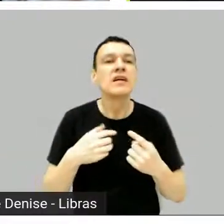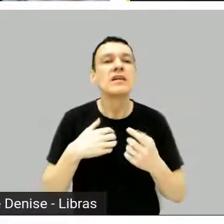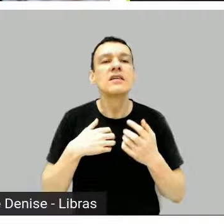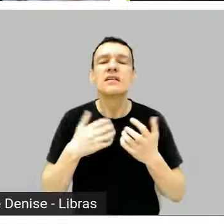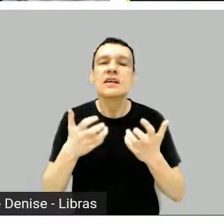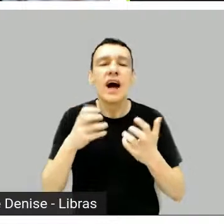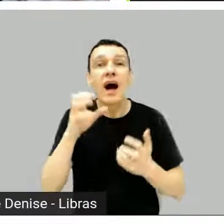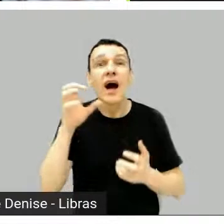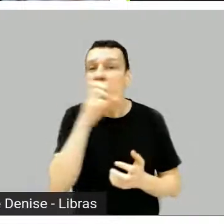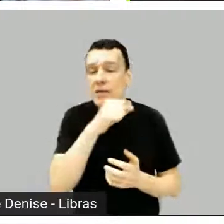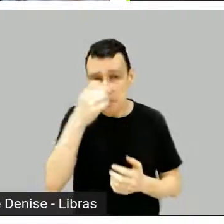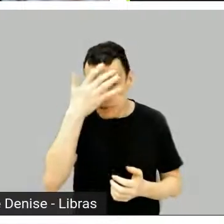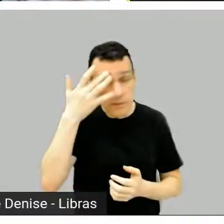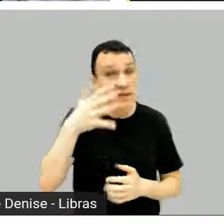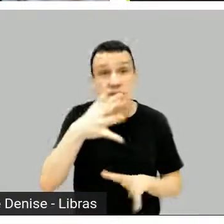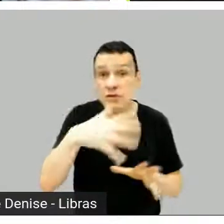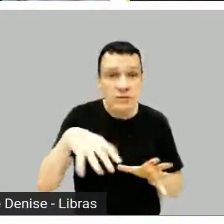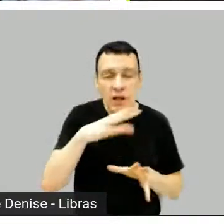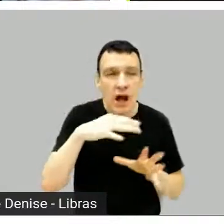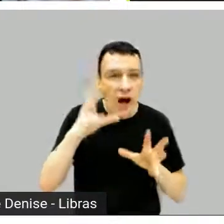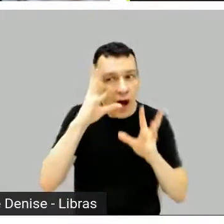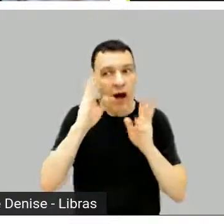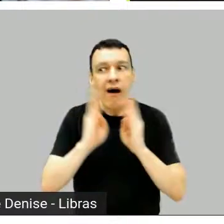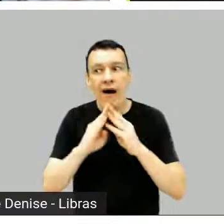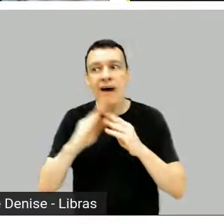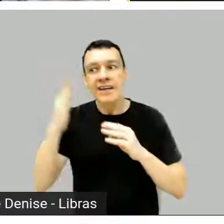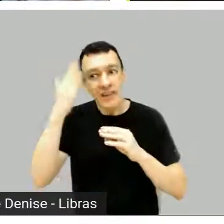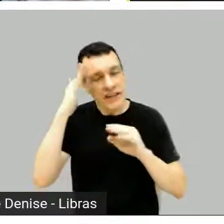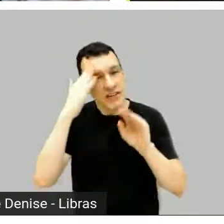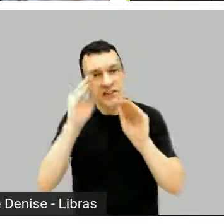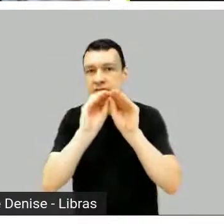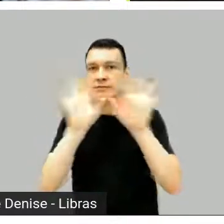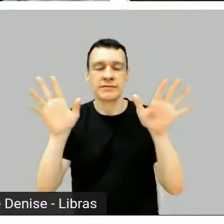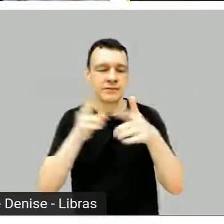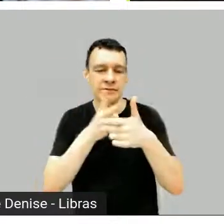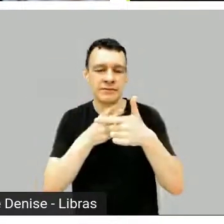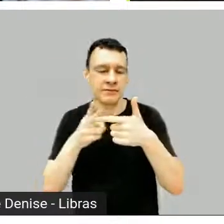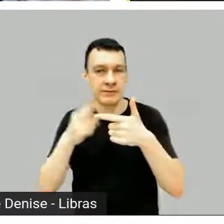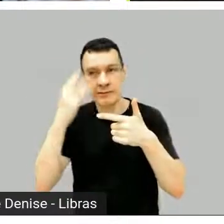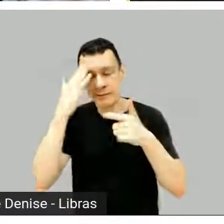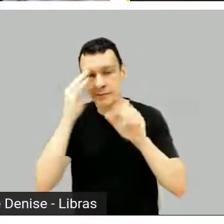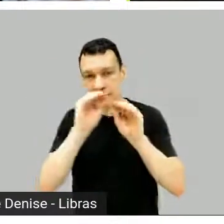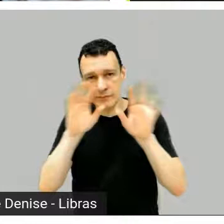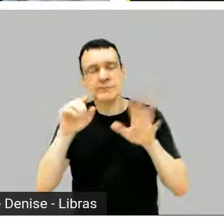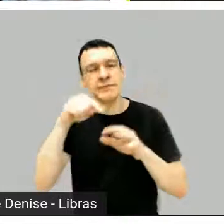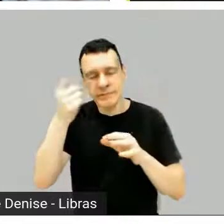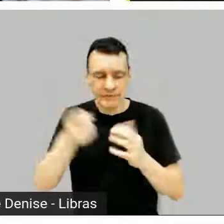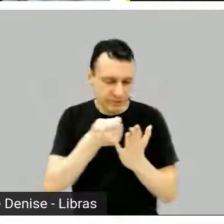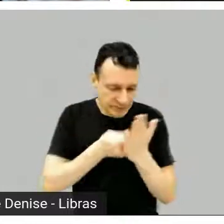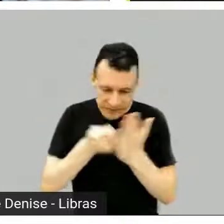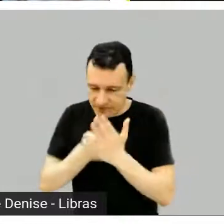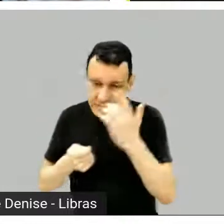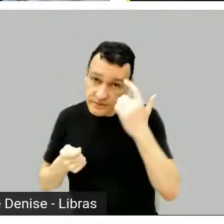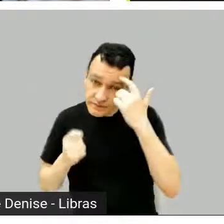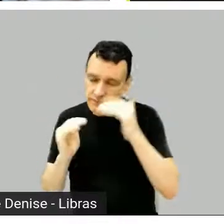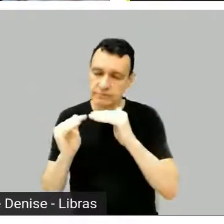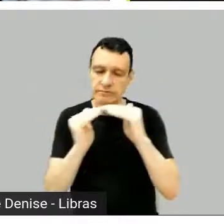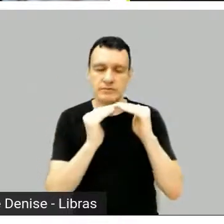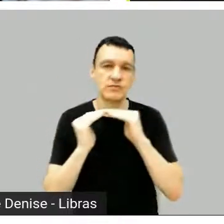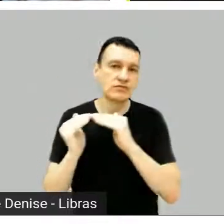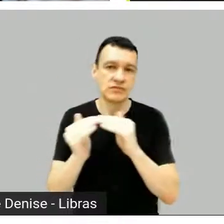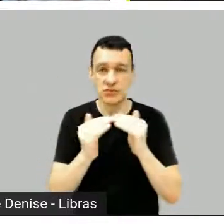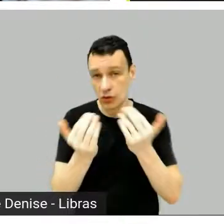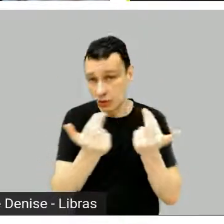e estejam todas entendendo as coisas, né? E o que eu noto é que